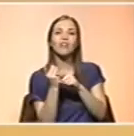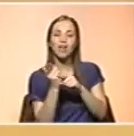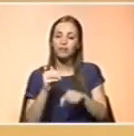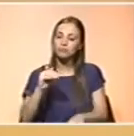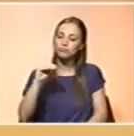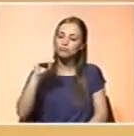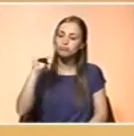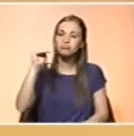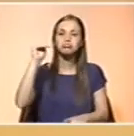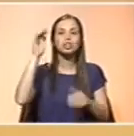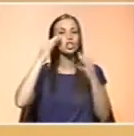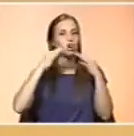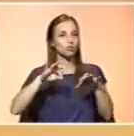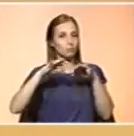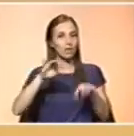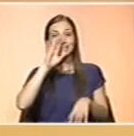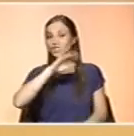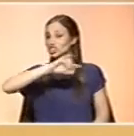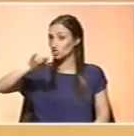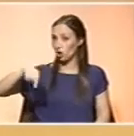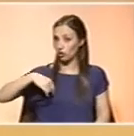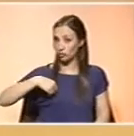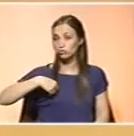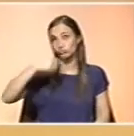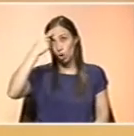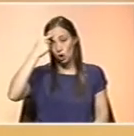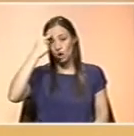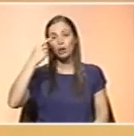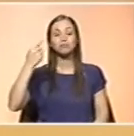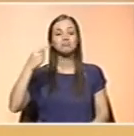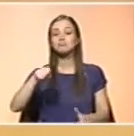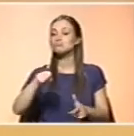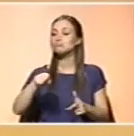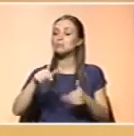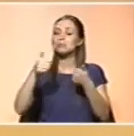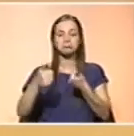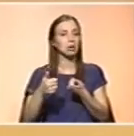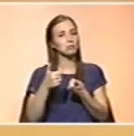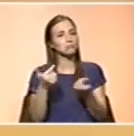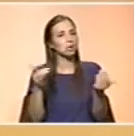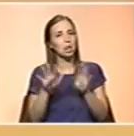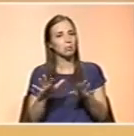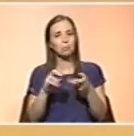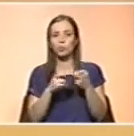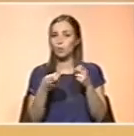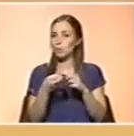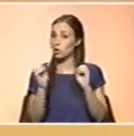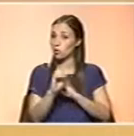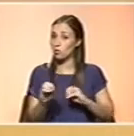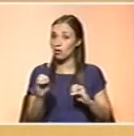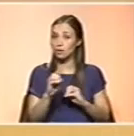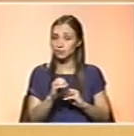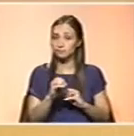for normal, e nós tivermos a indicação de que a história alimentar é relativamente tranquilizadora, provavelmente não haverá nenhum problema.